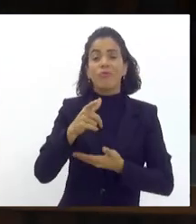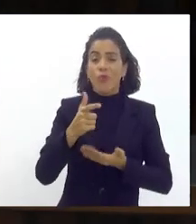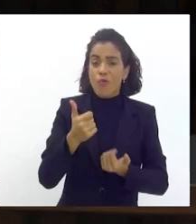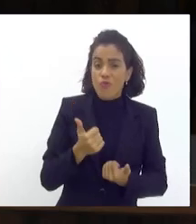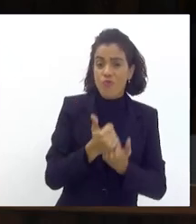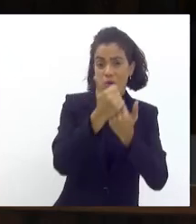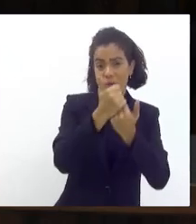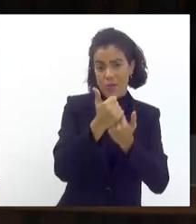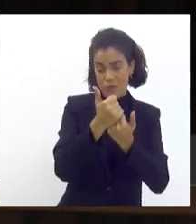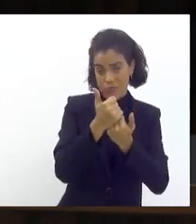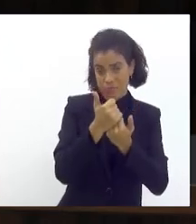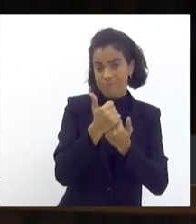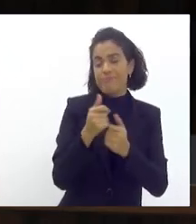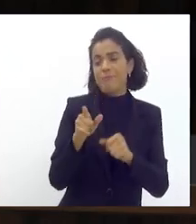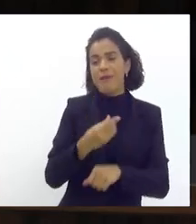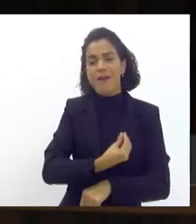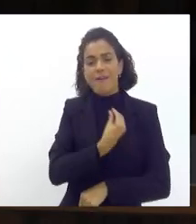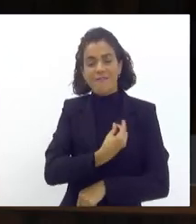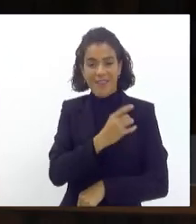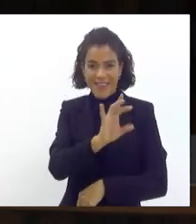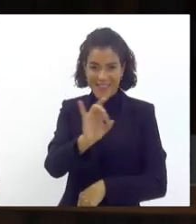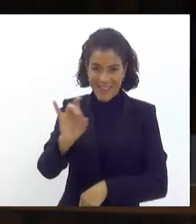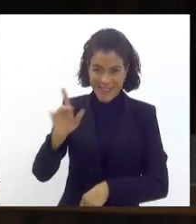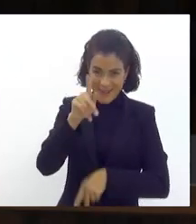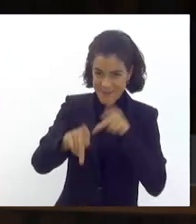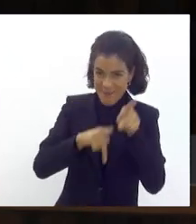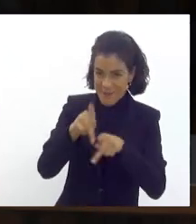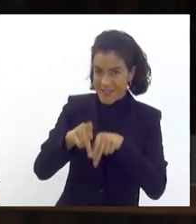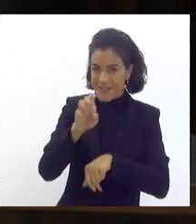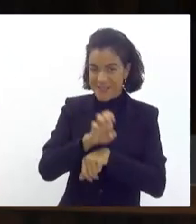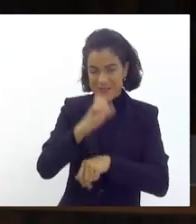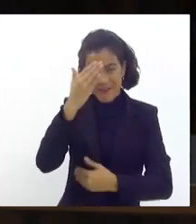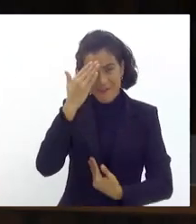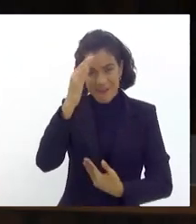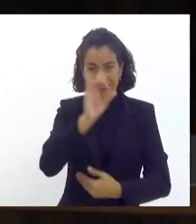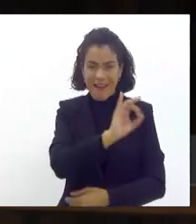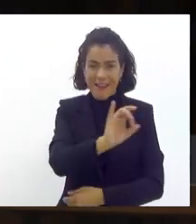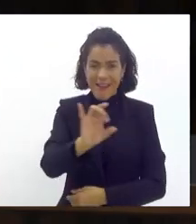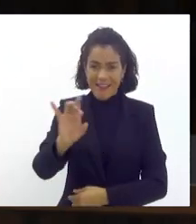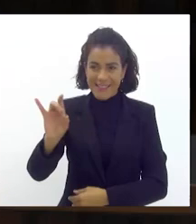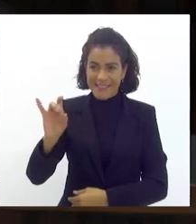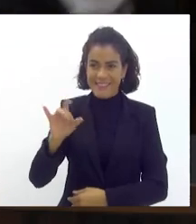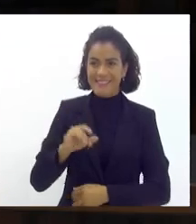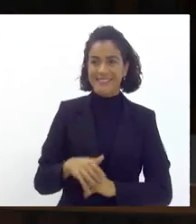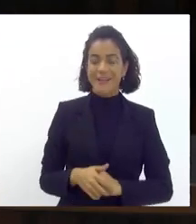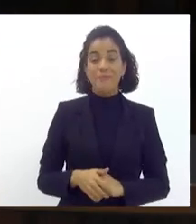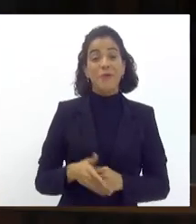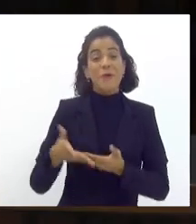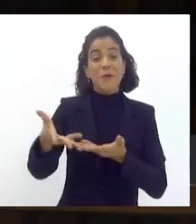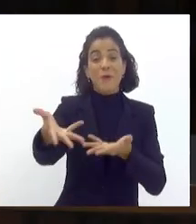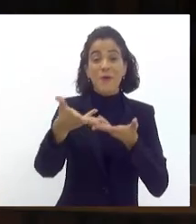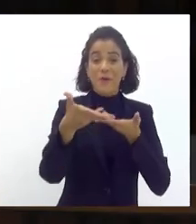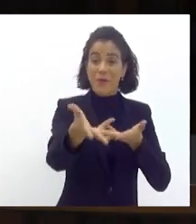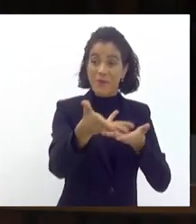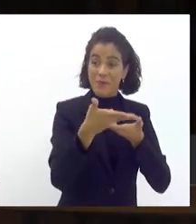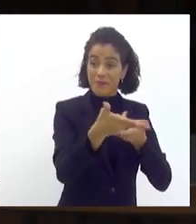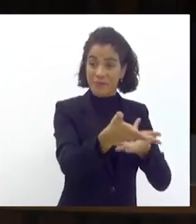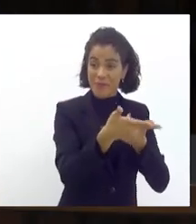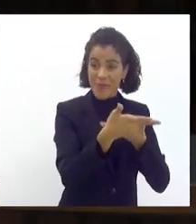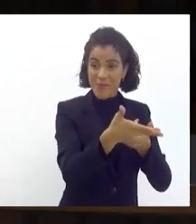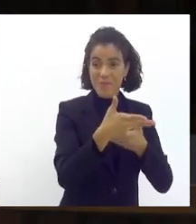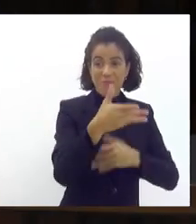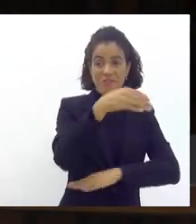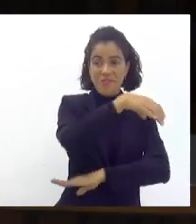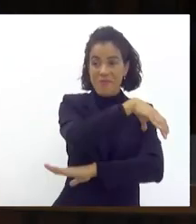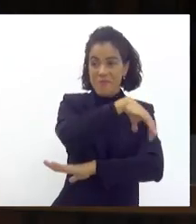carnaval e à vida de cada um e de cada uma da população do nosso Estado. Obrigado a cada um de todos, convidar os pavilhões,